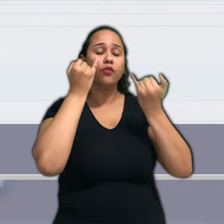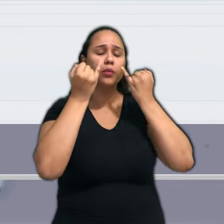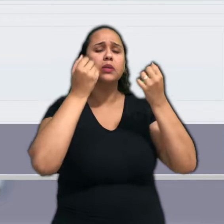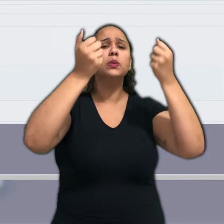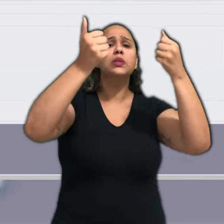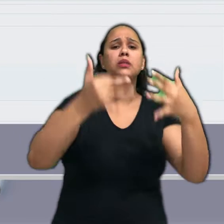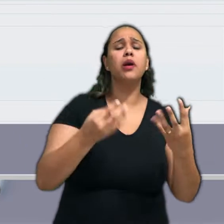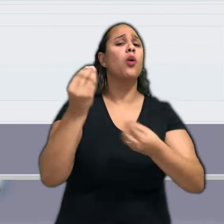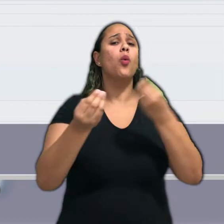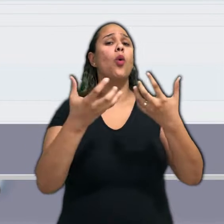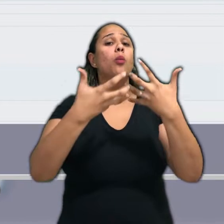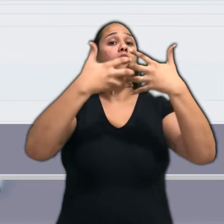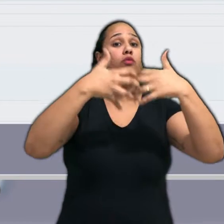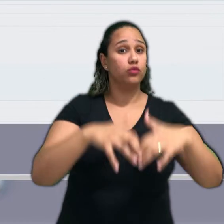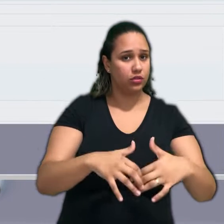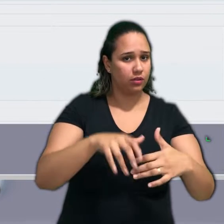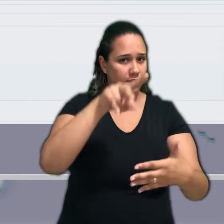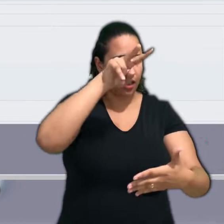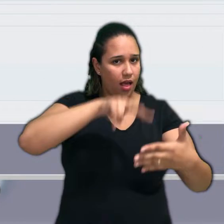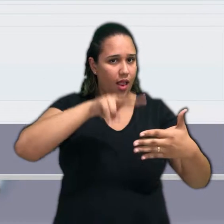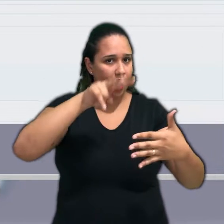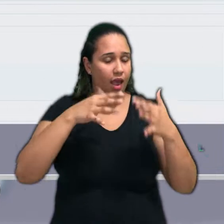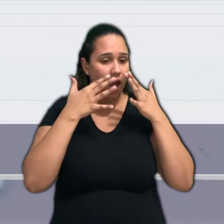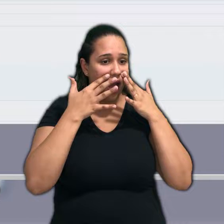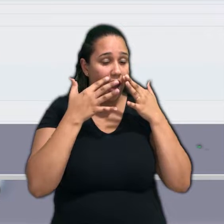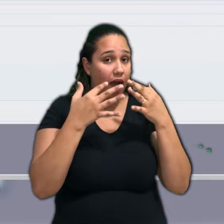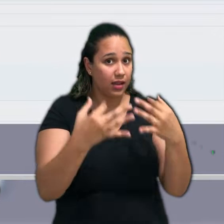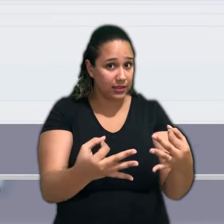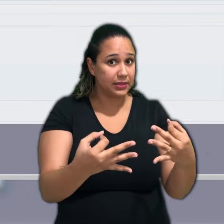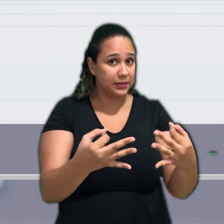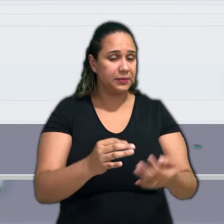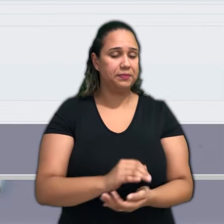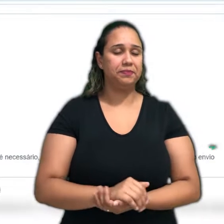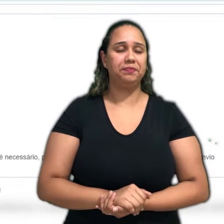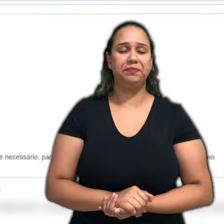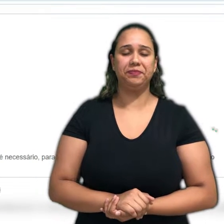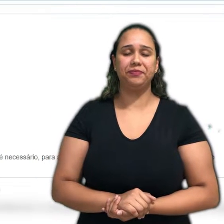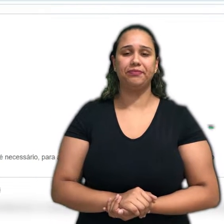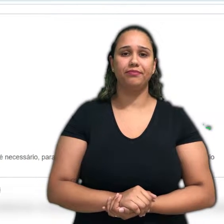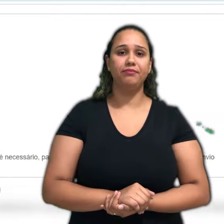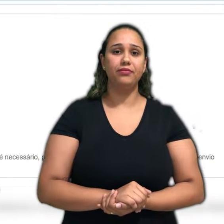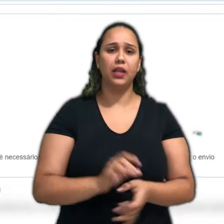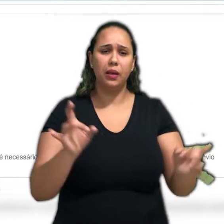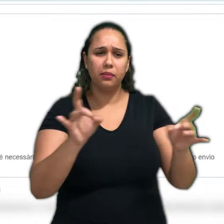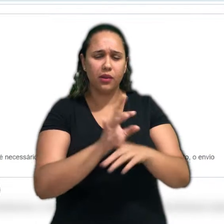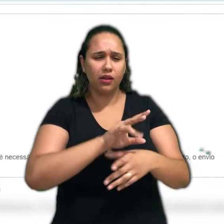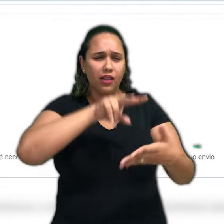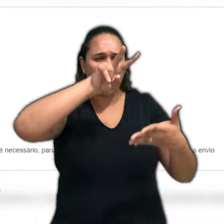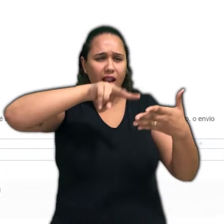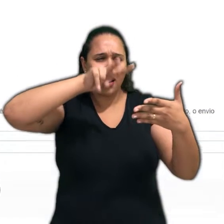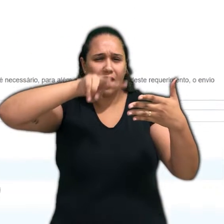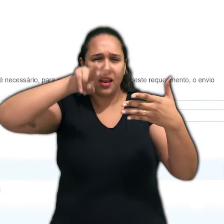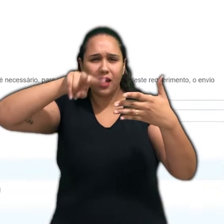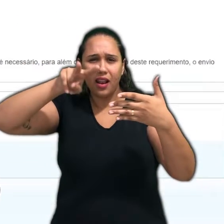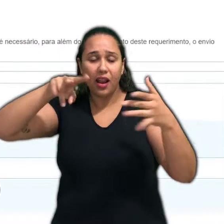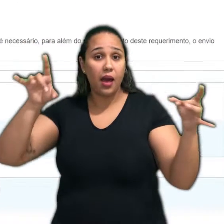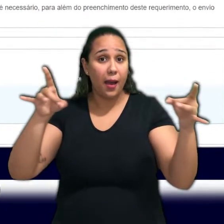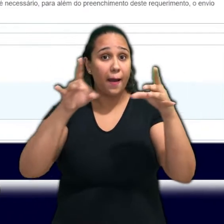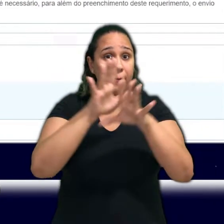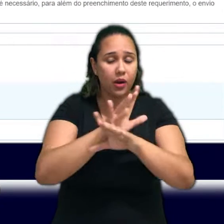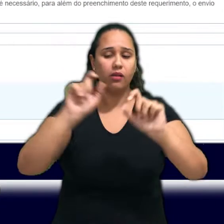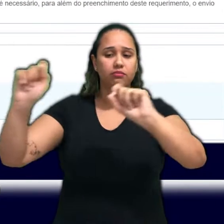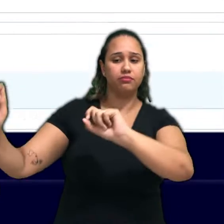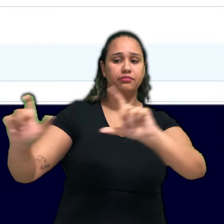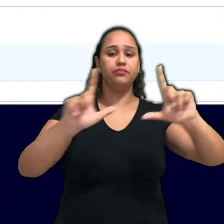atendimento. Leia com atenção e prossiga. Você vai ser direcionado para uma página, onde vai poder